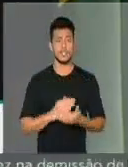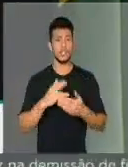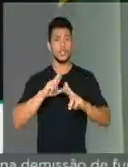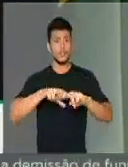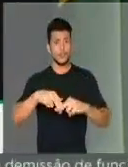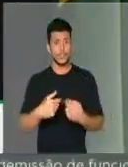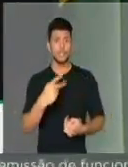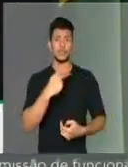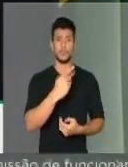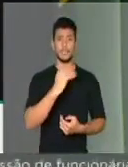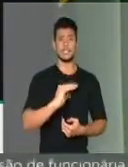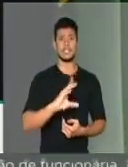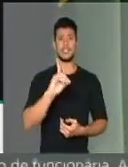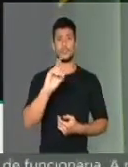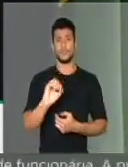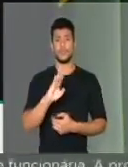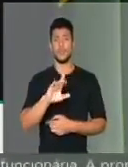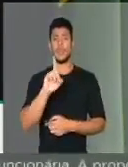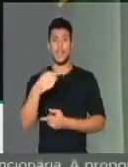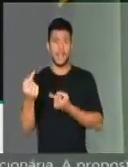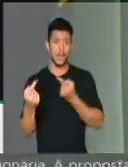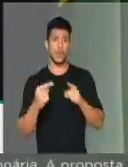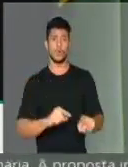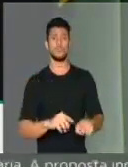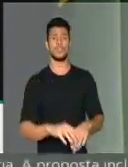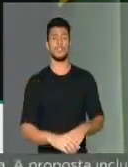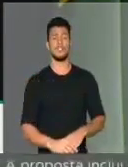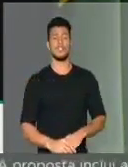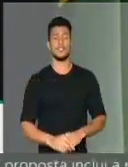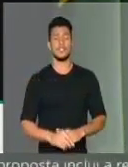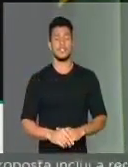o PCdoB vota contra essa medida provisória.